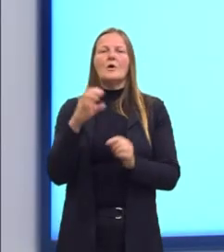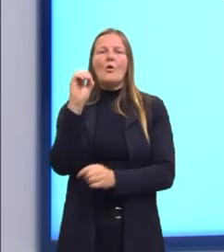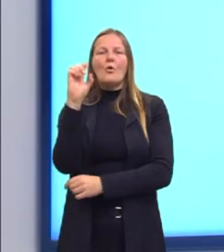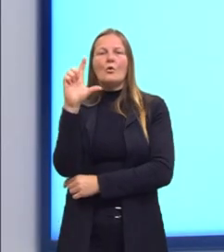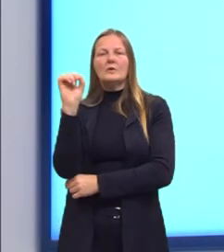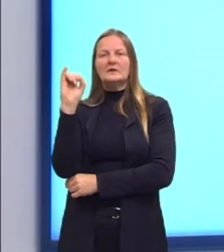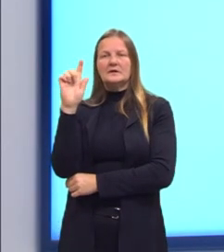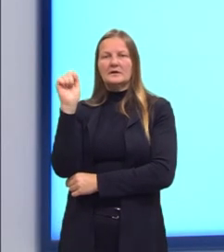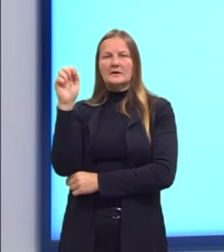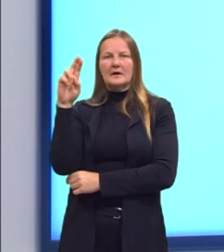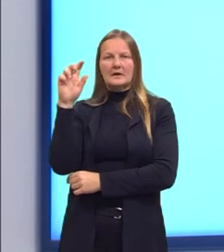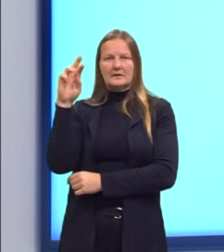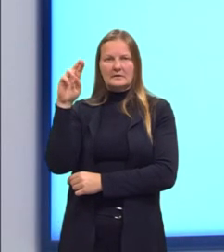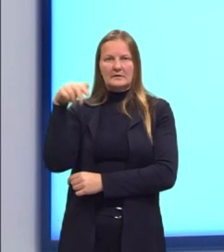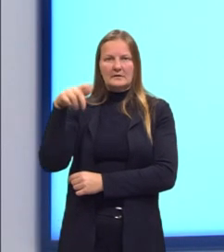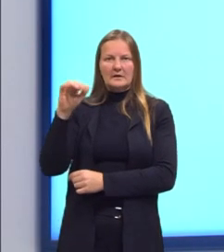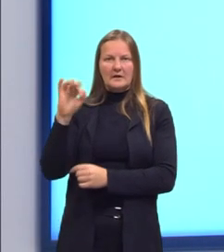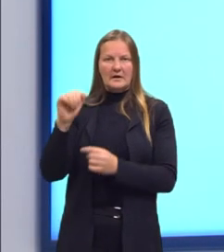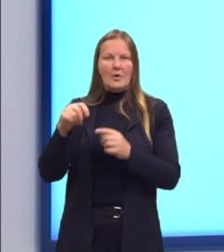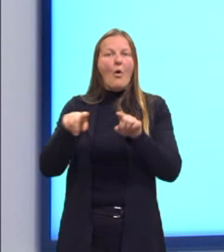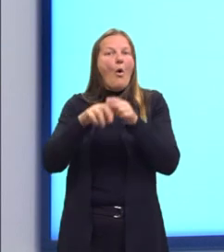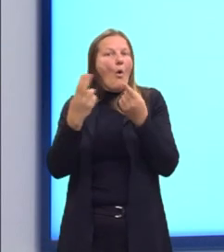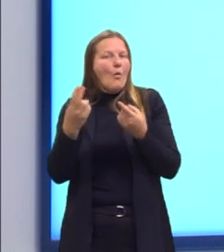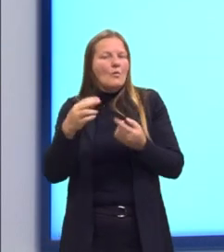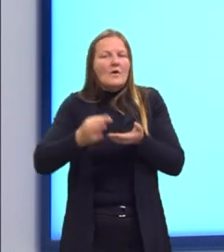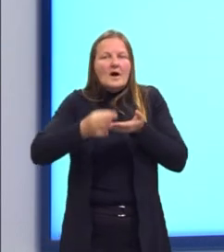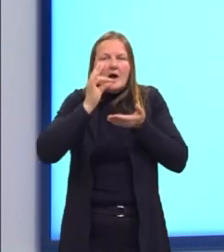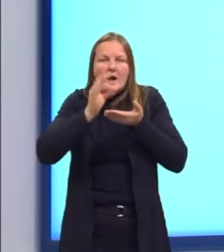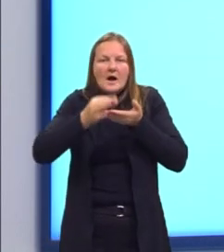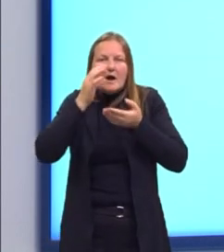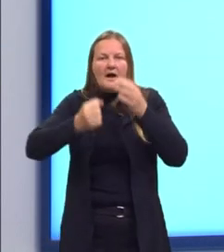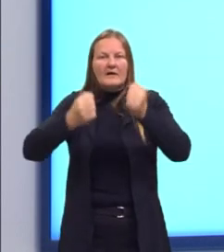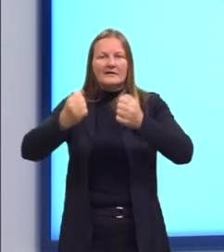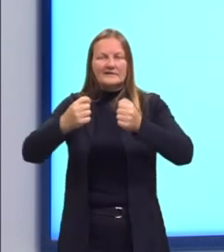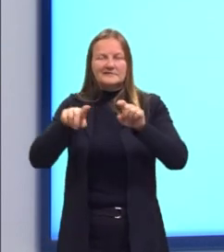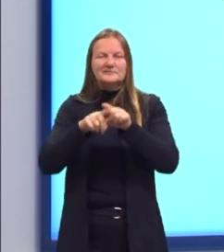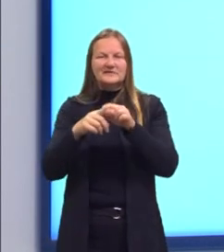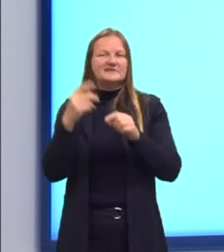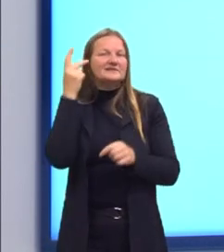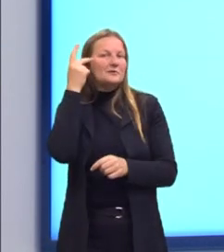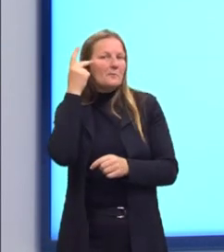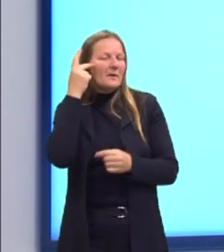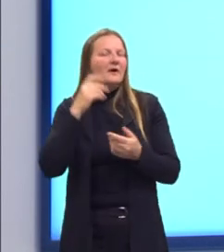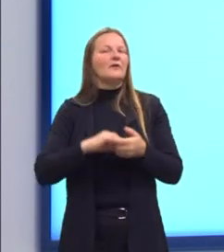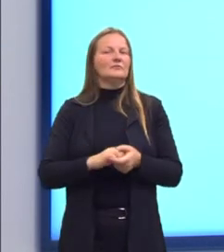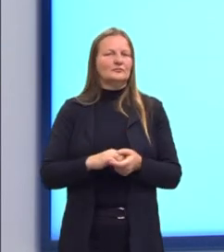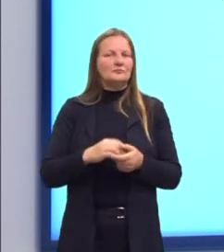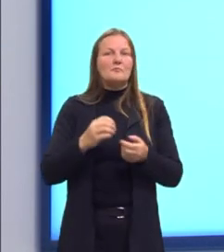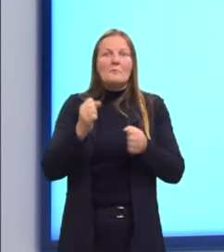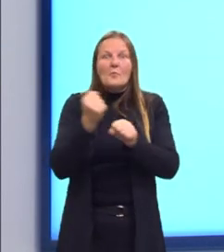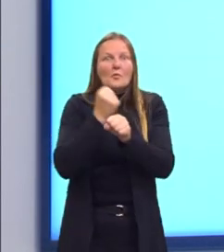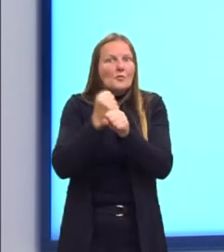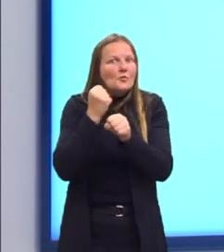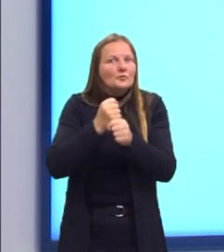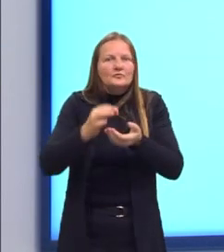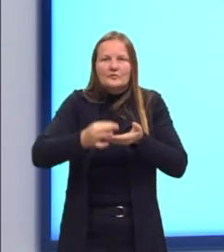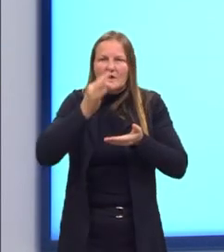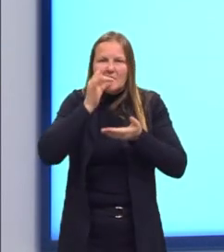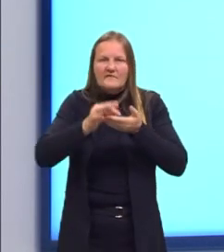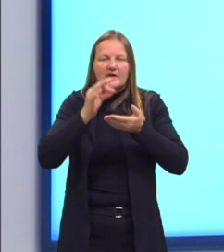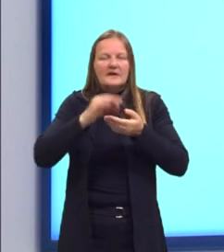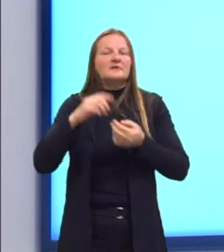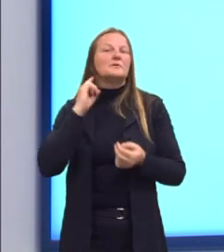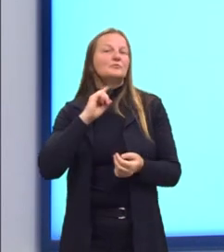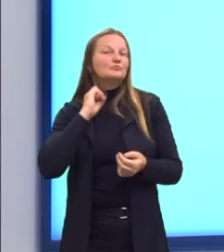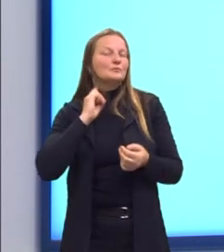política dos governadores, em que São Paulo e Minas Gerais, São Paulo, que vendia, produzia muito café, e Minas